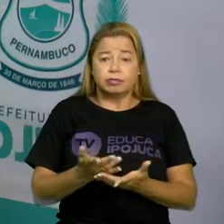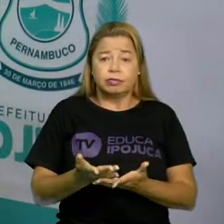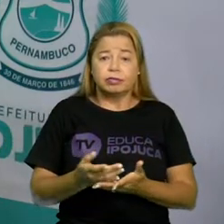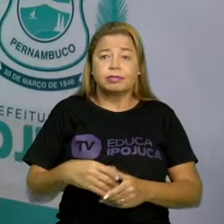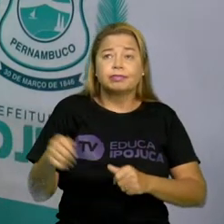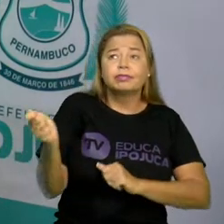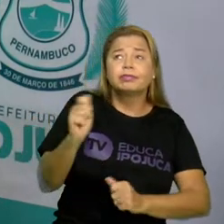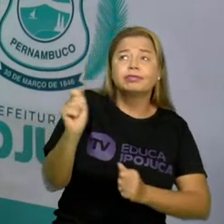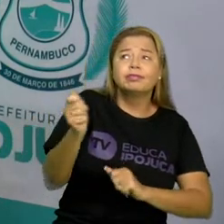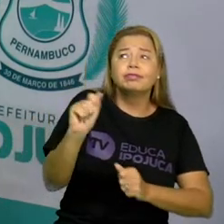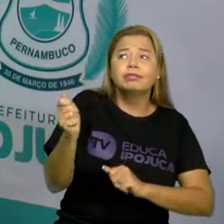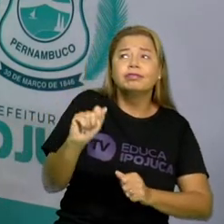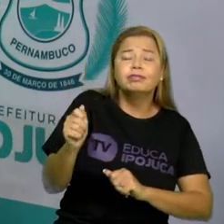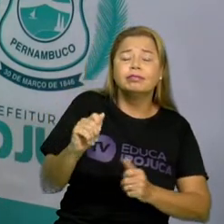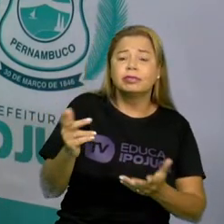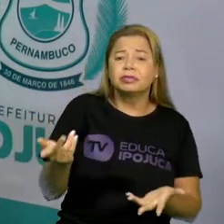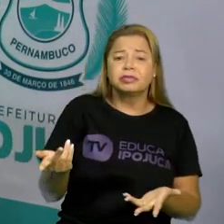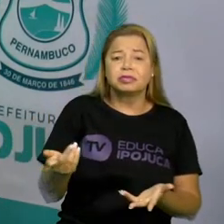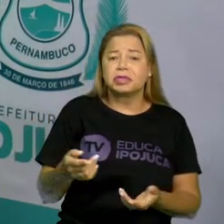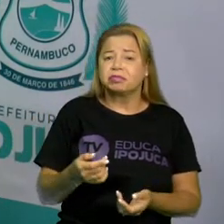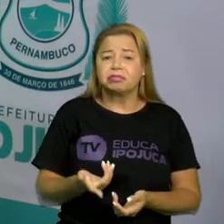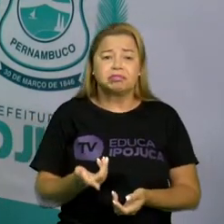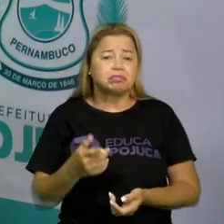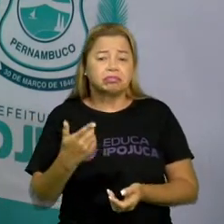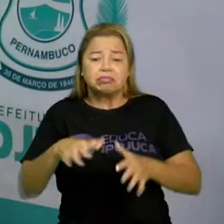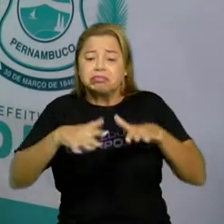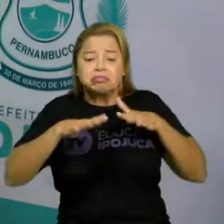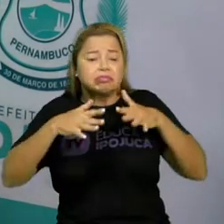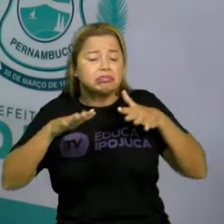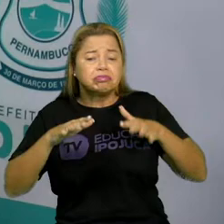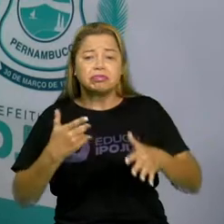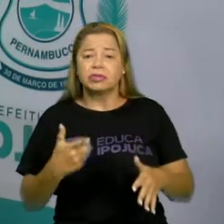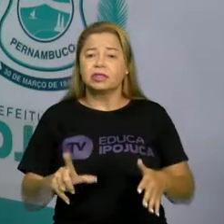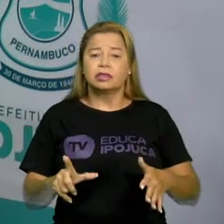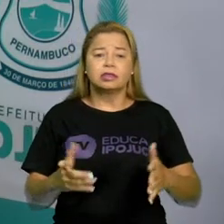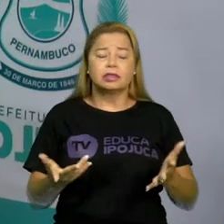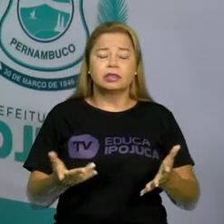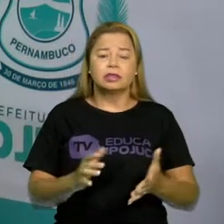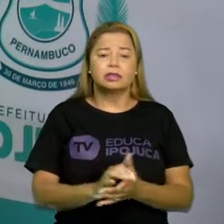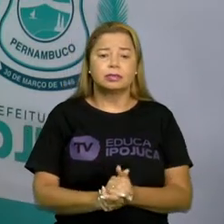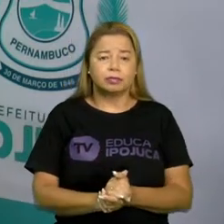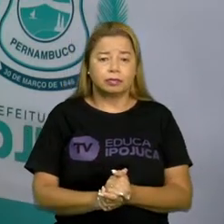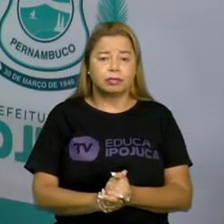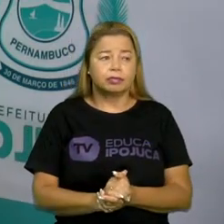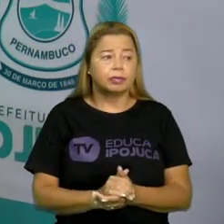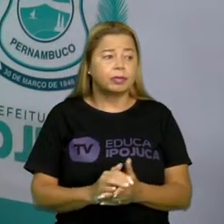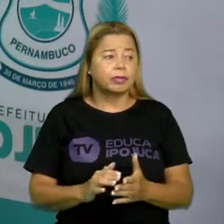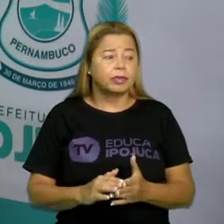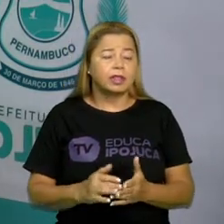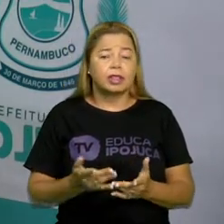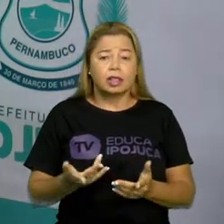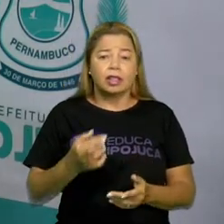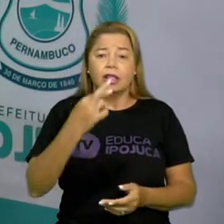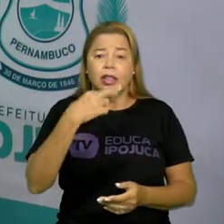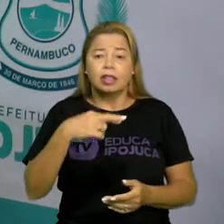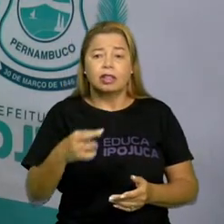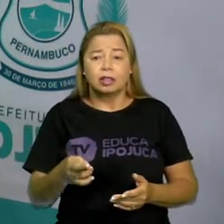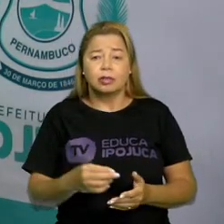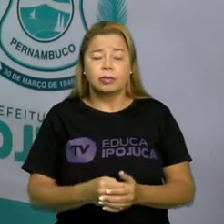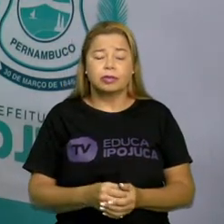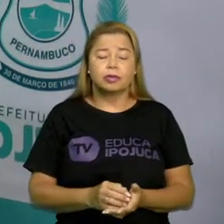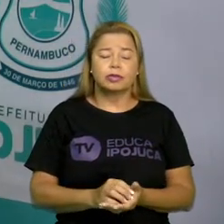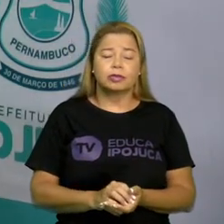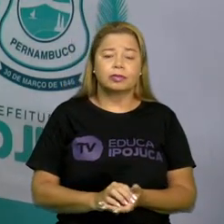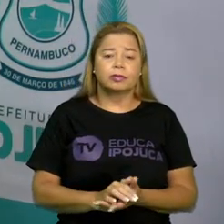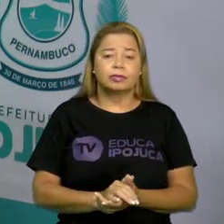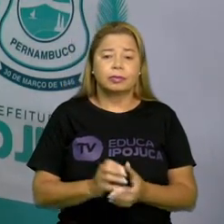colocar pipa. Você não vai sentir nada no nariz. Então, ela não tem sons nasais. É essa que vocês irão colocar a resposta embaixo.